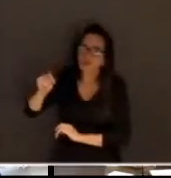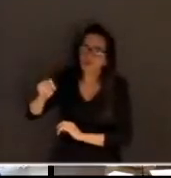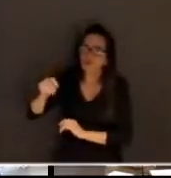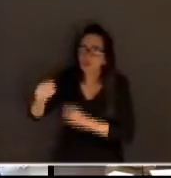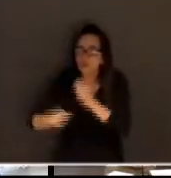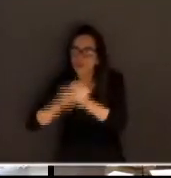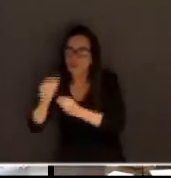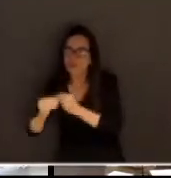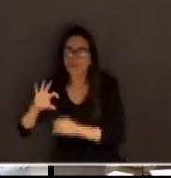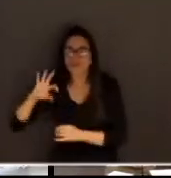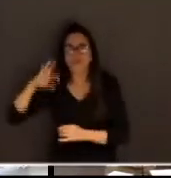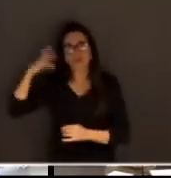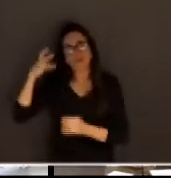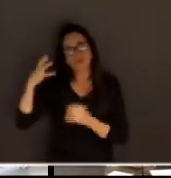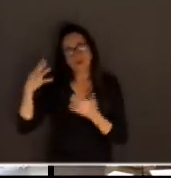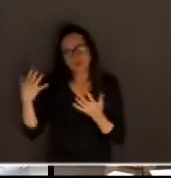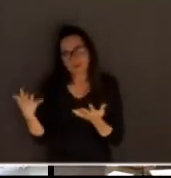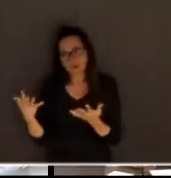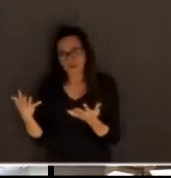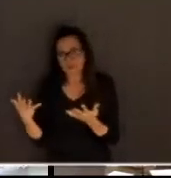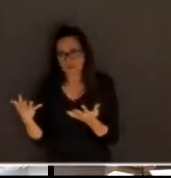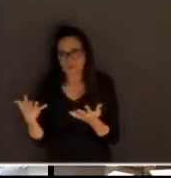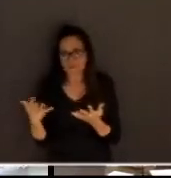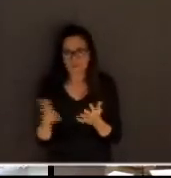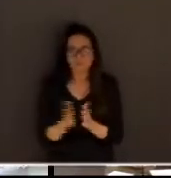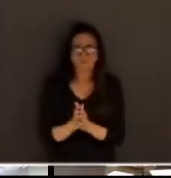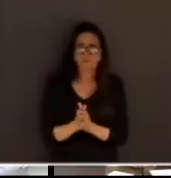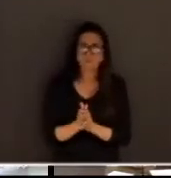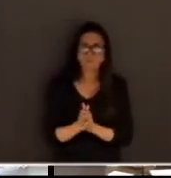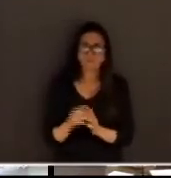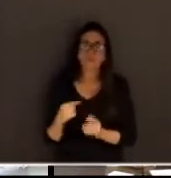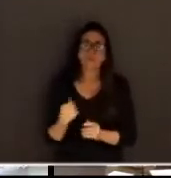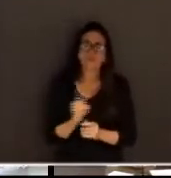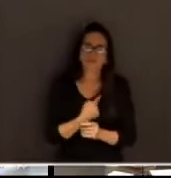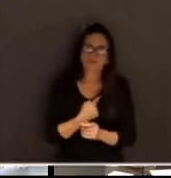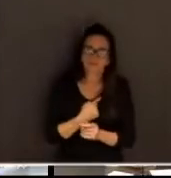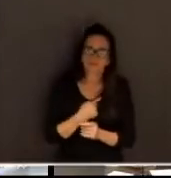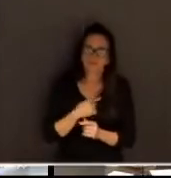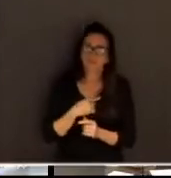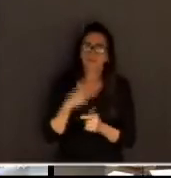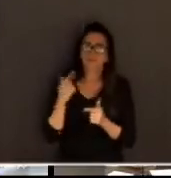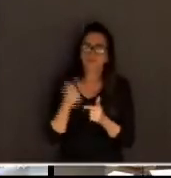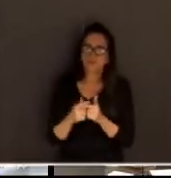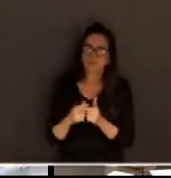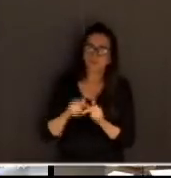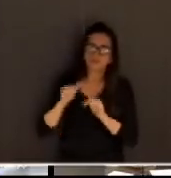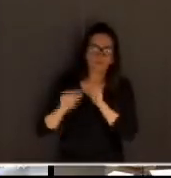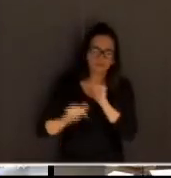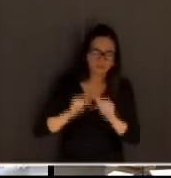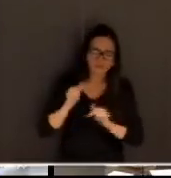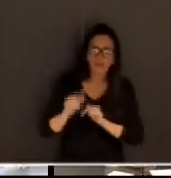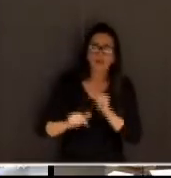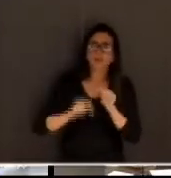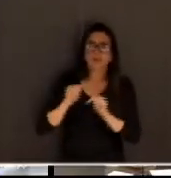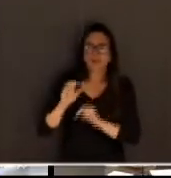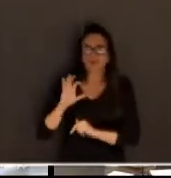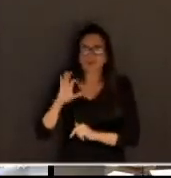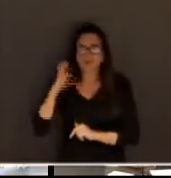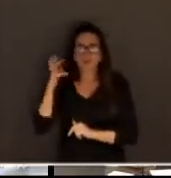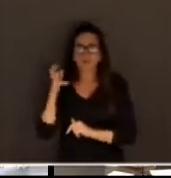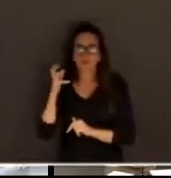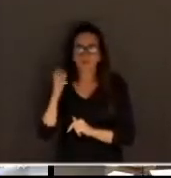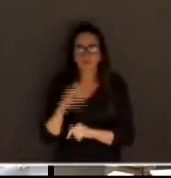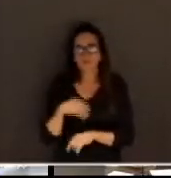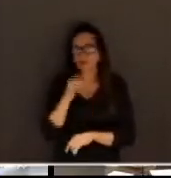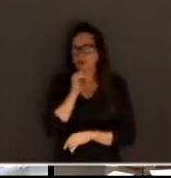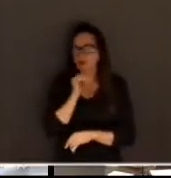o outro anula, se não deve anular. Então, nós vamos ter muitos problemas em vista. Vou te dar um